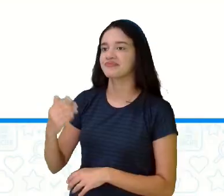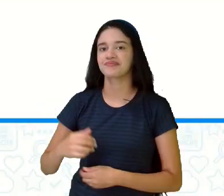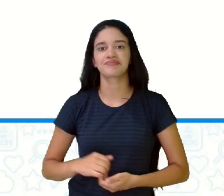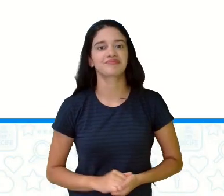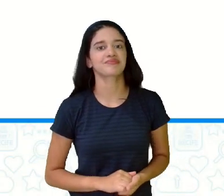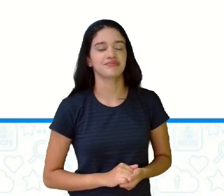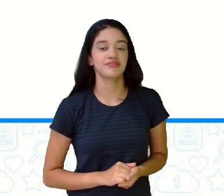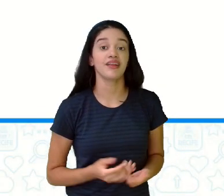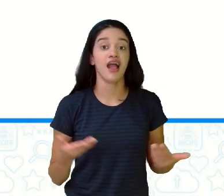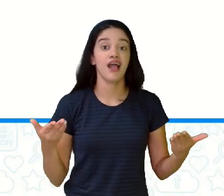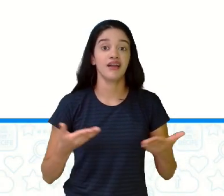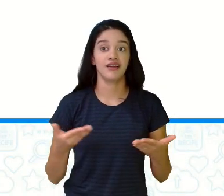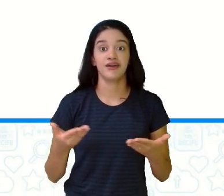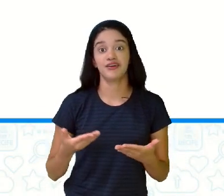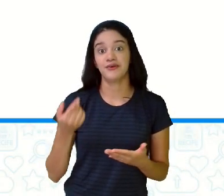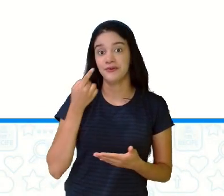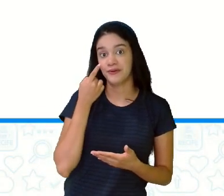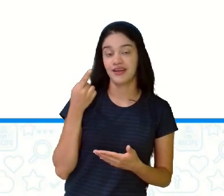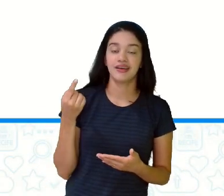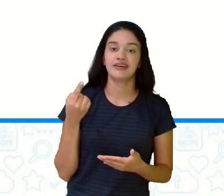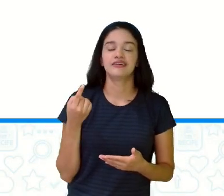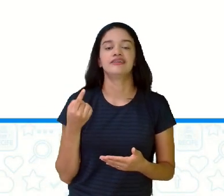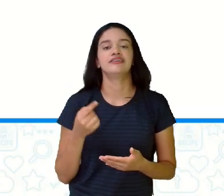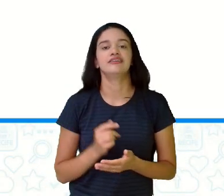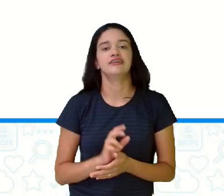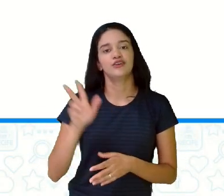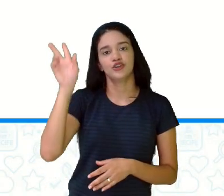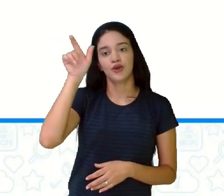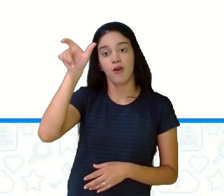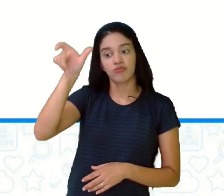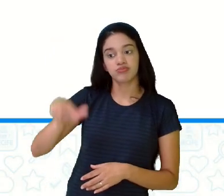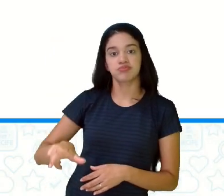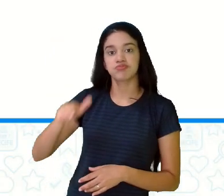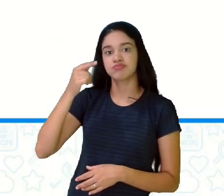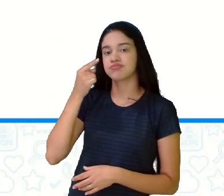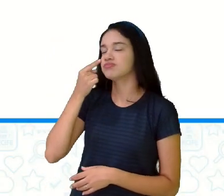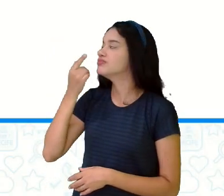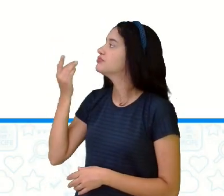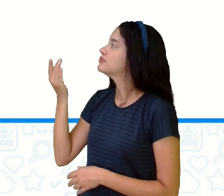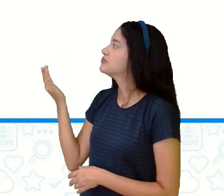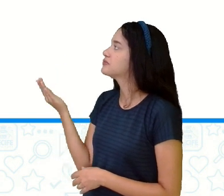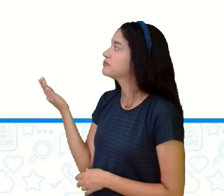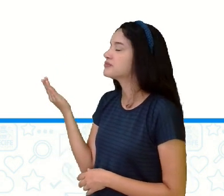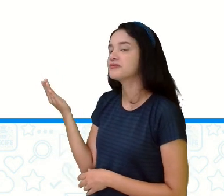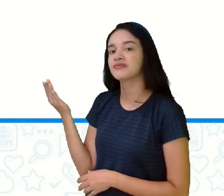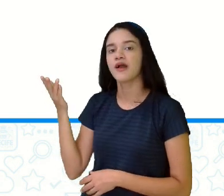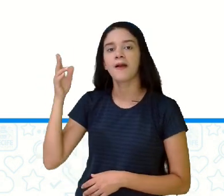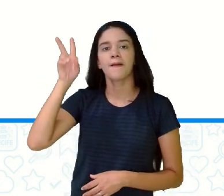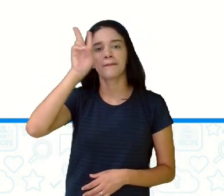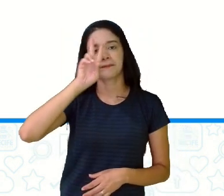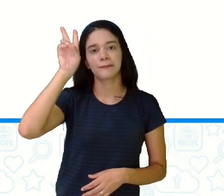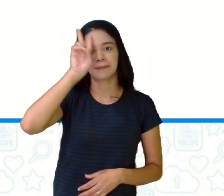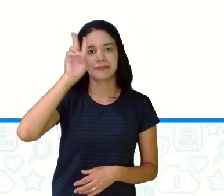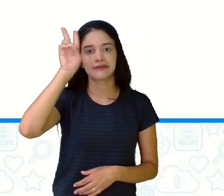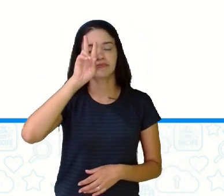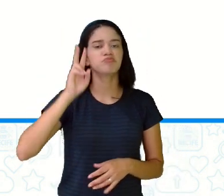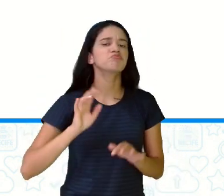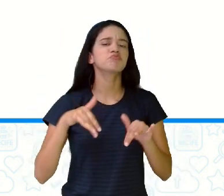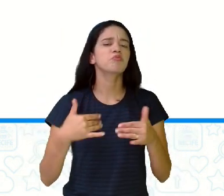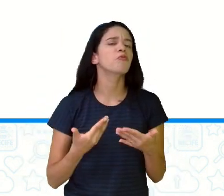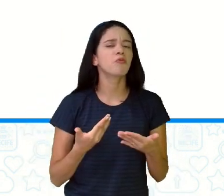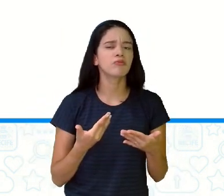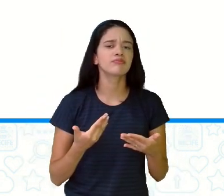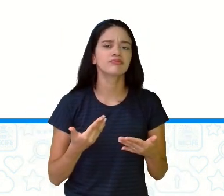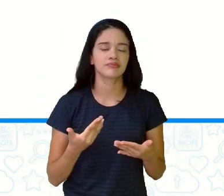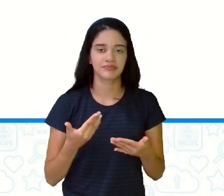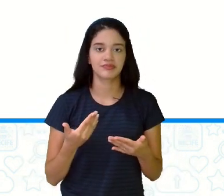O que é história? A história que esse personagem pertence. Esse personagem, em específico